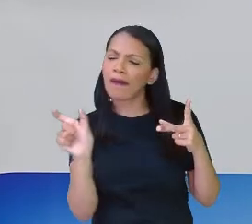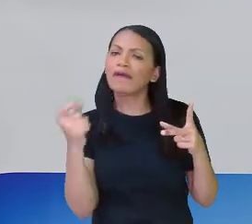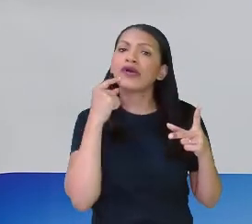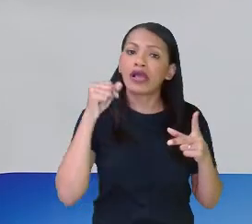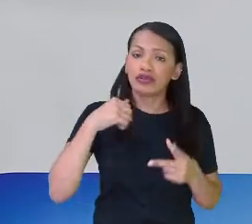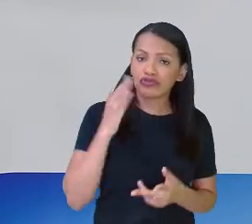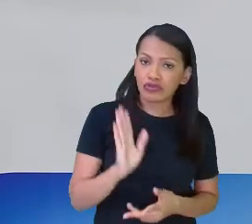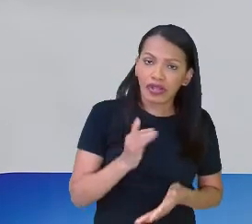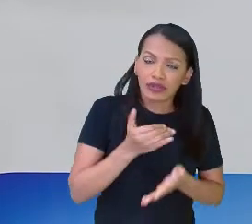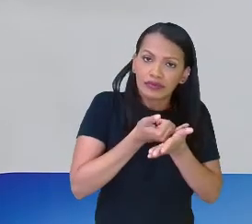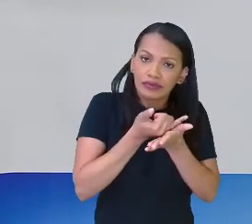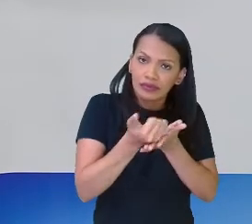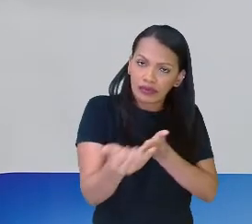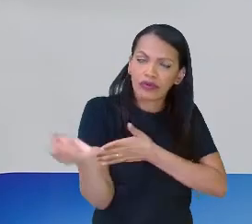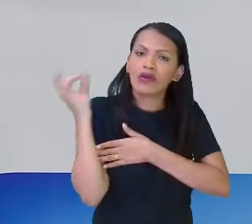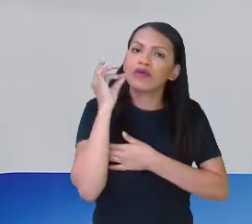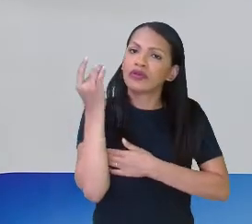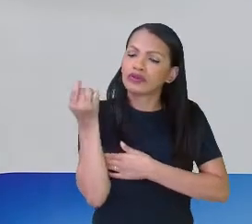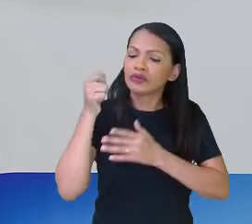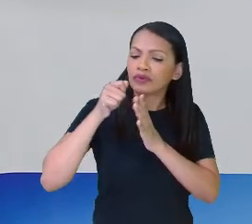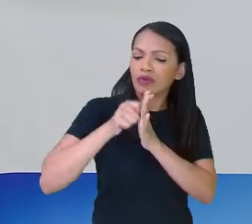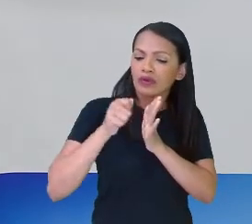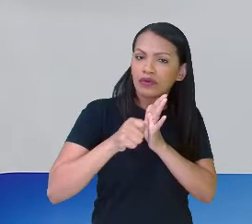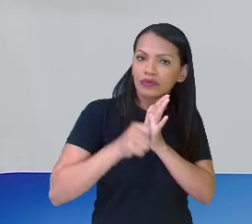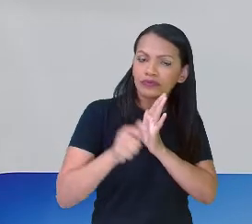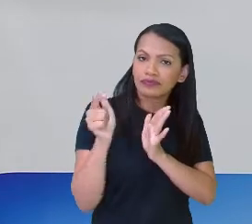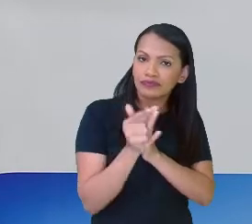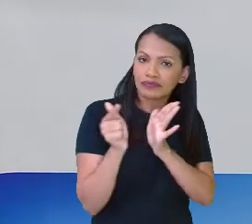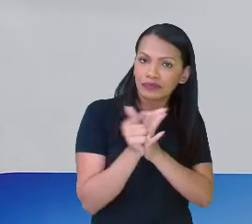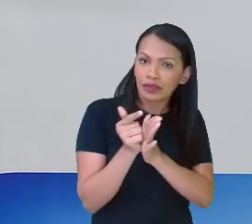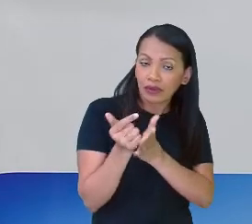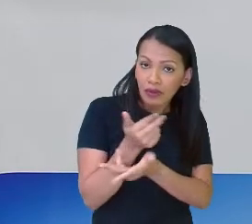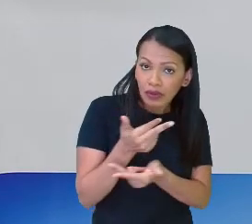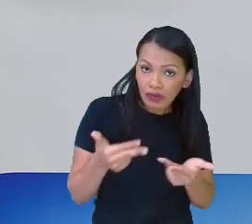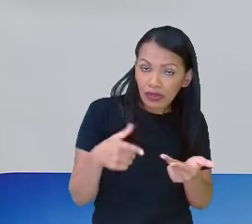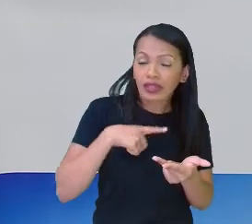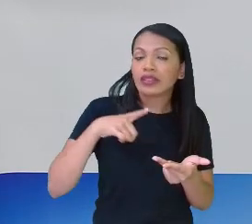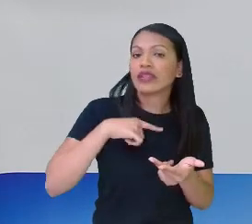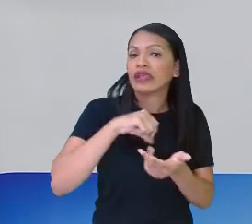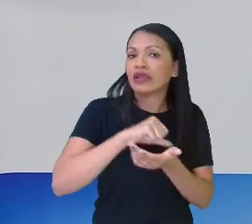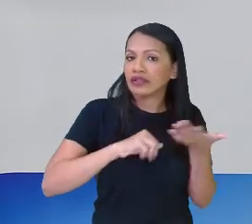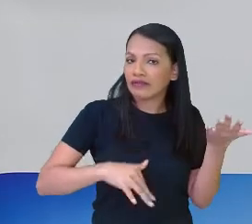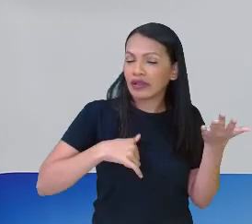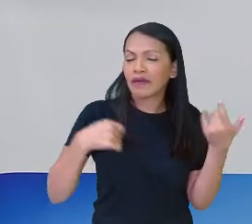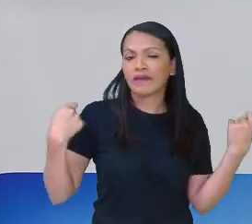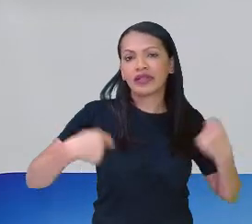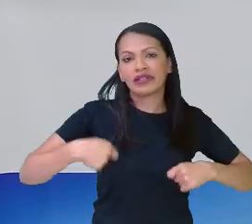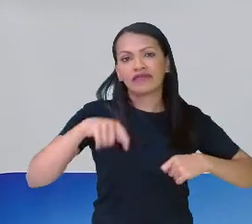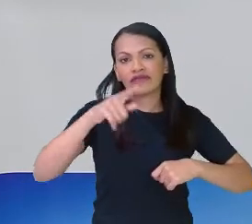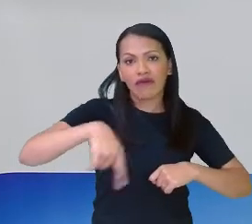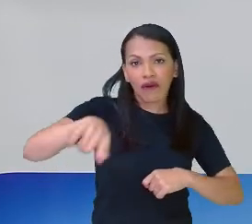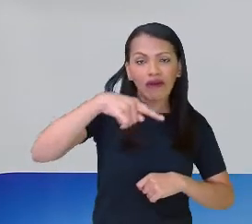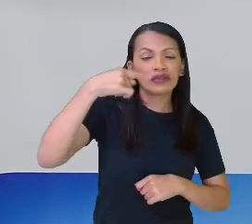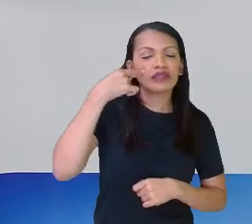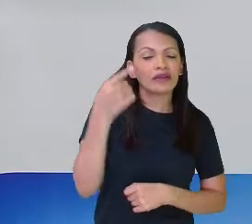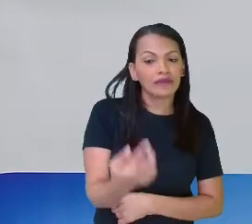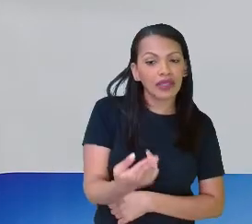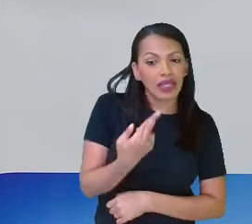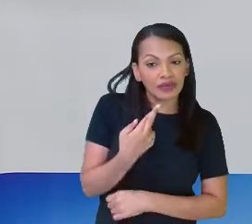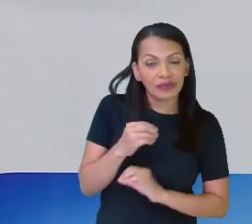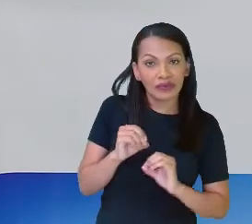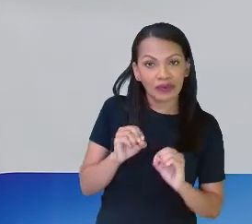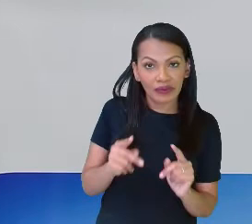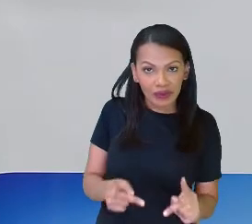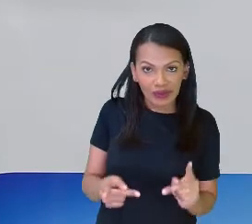aproveita, pega um lápis, pega aí um papelzinho para anotar aqui umas coisas que vai ter atividade, que eu vou precisar que você anote para me dar essa resposta